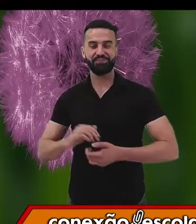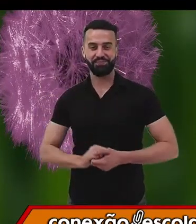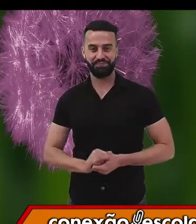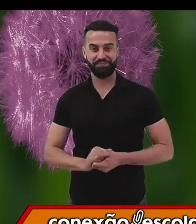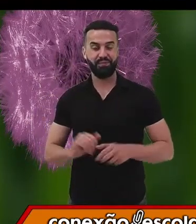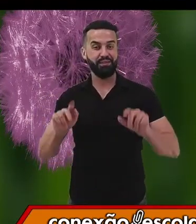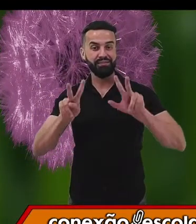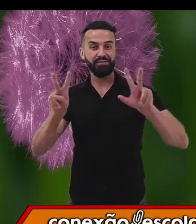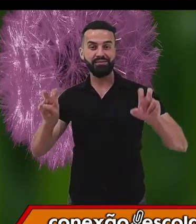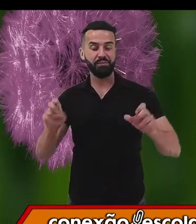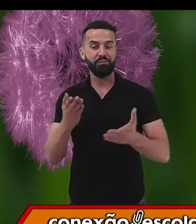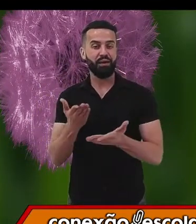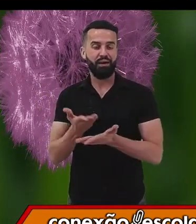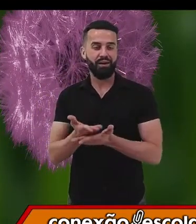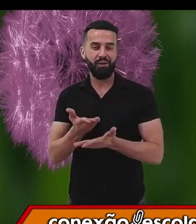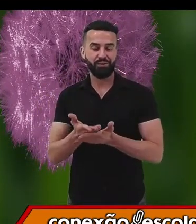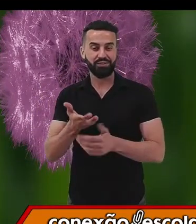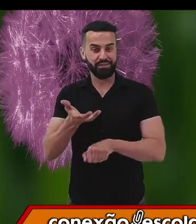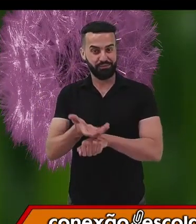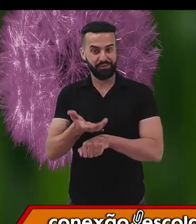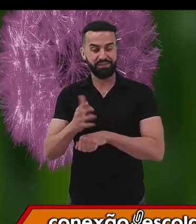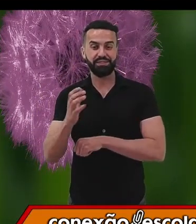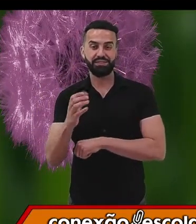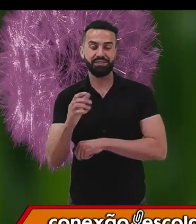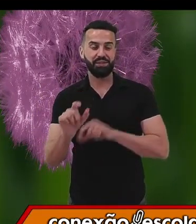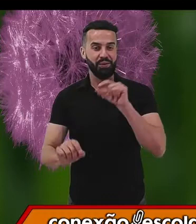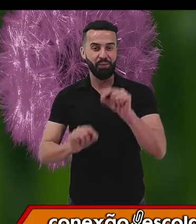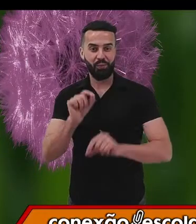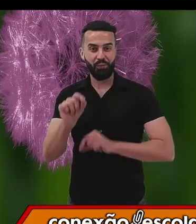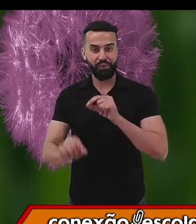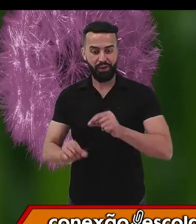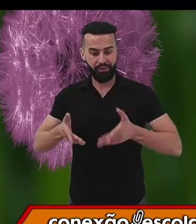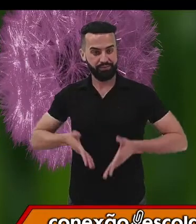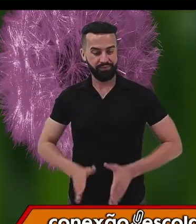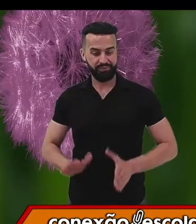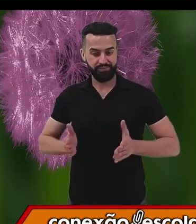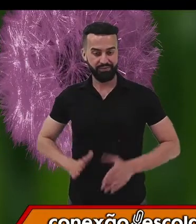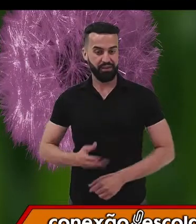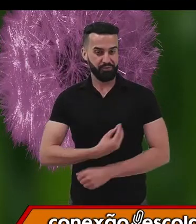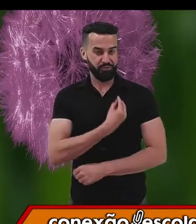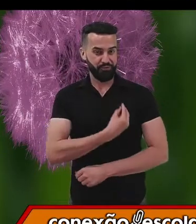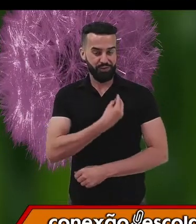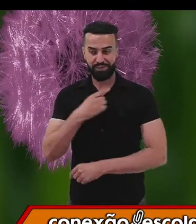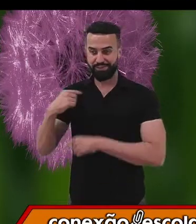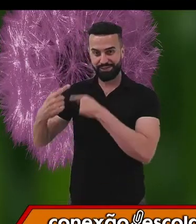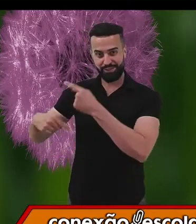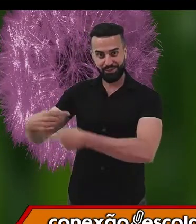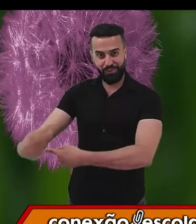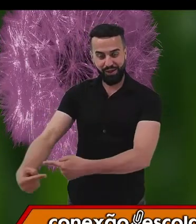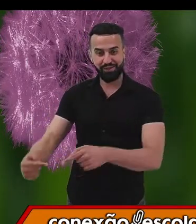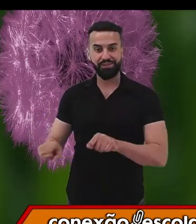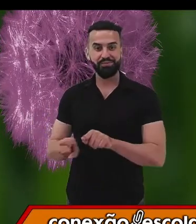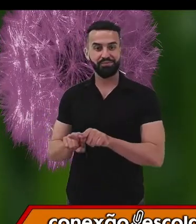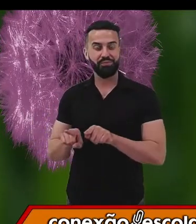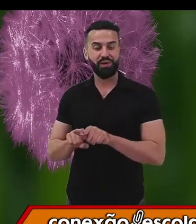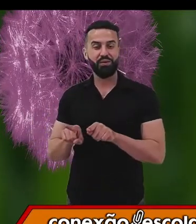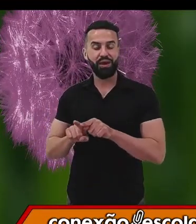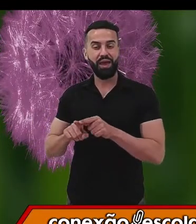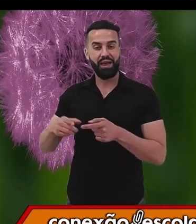nossa aula de Ciências da Natureza é a reprodução assexuada e a reprodução